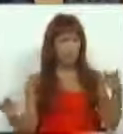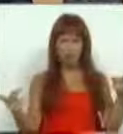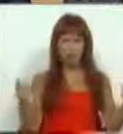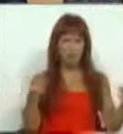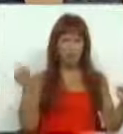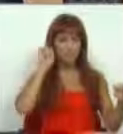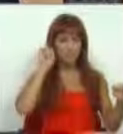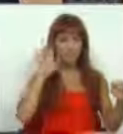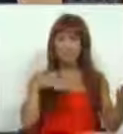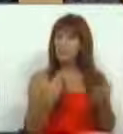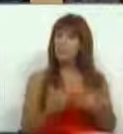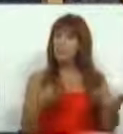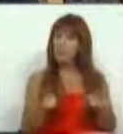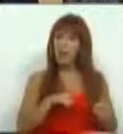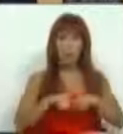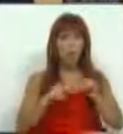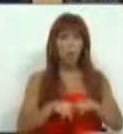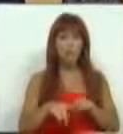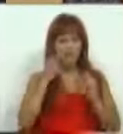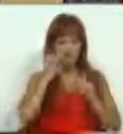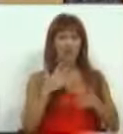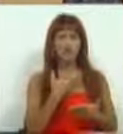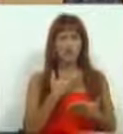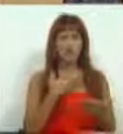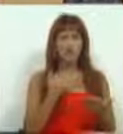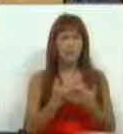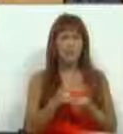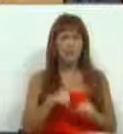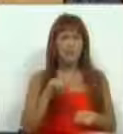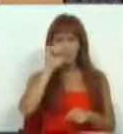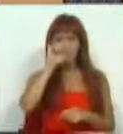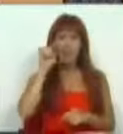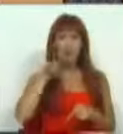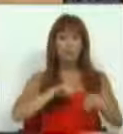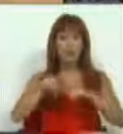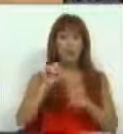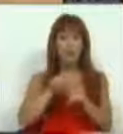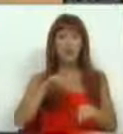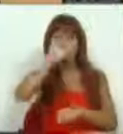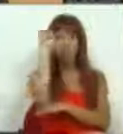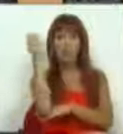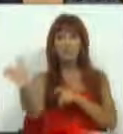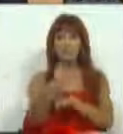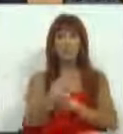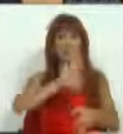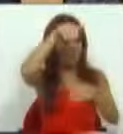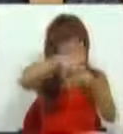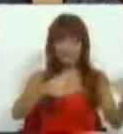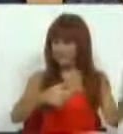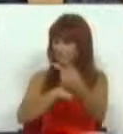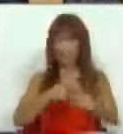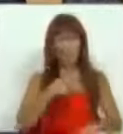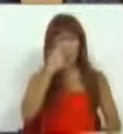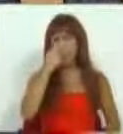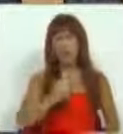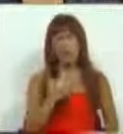fundamentais para uma política de conservação e uma política florestal nacional. E, portanto, esta fusão é um